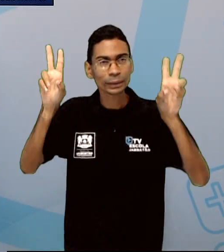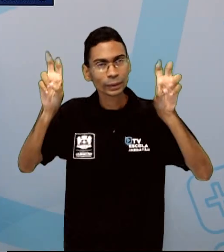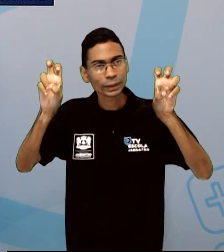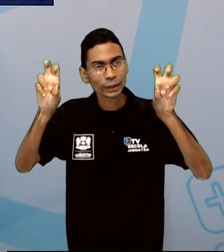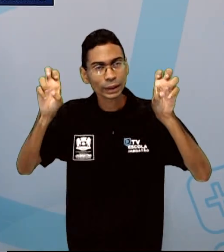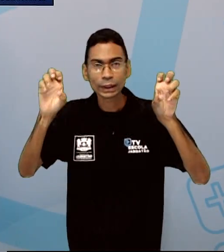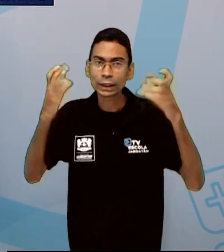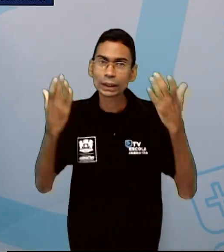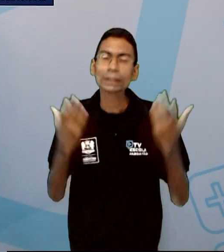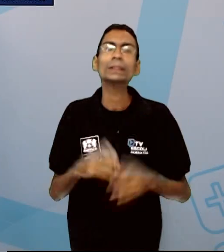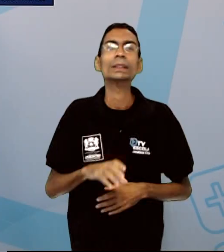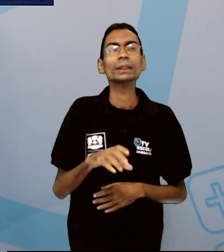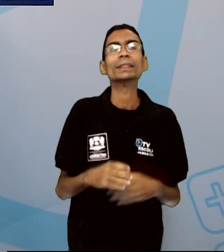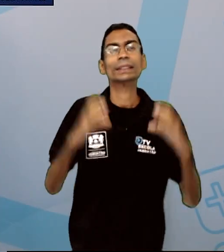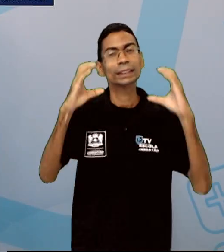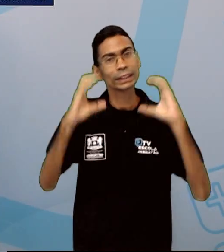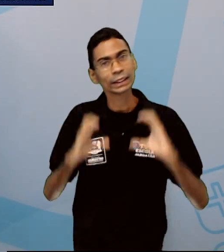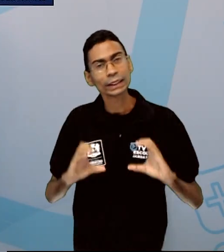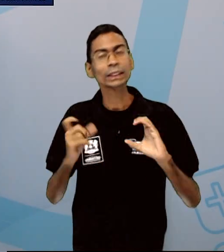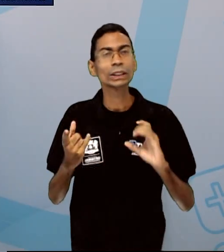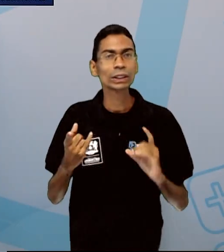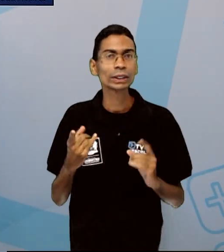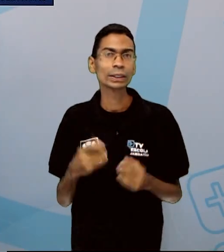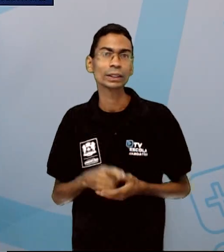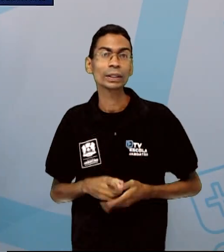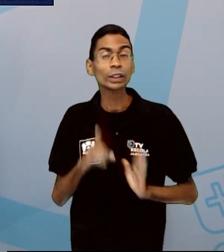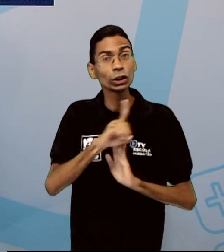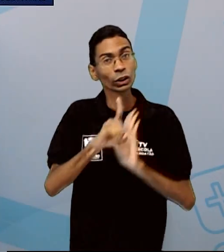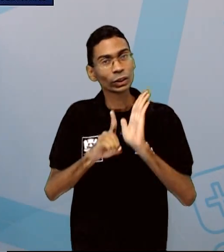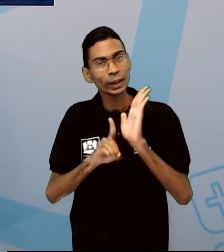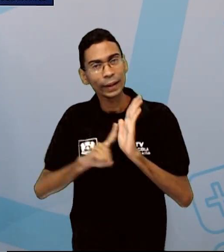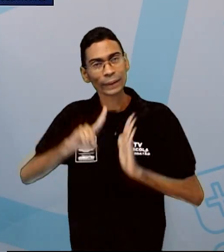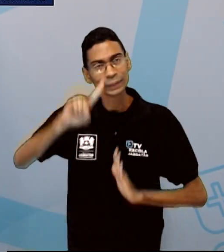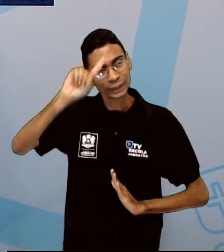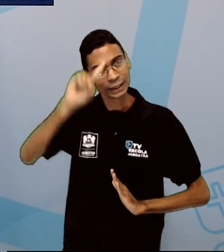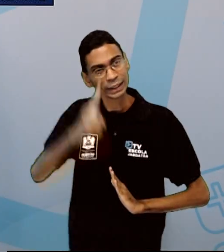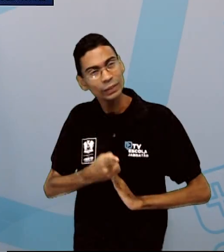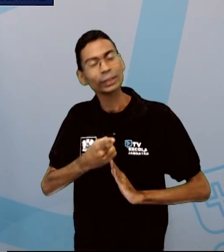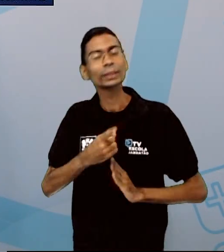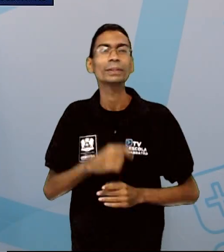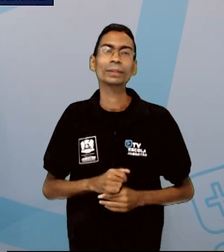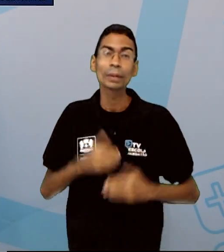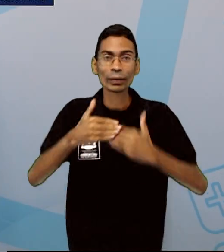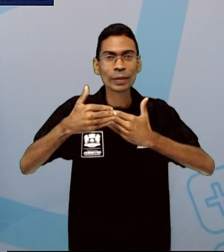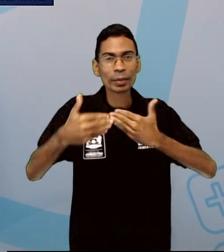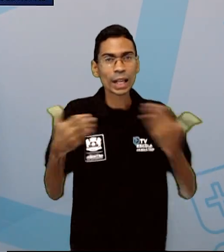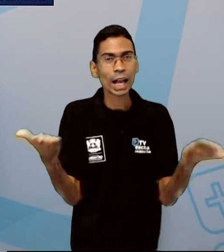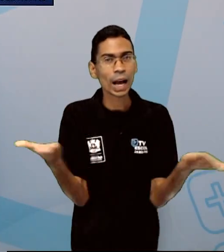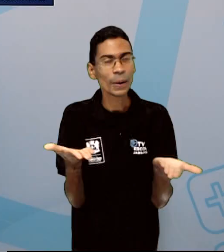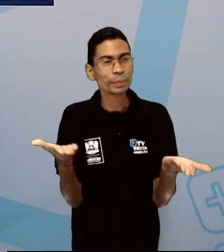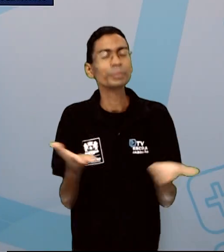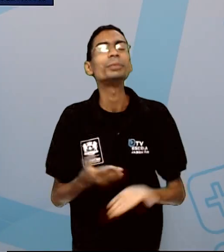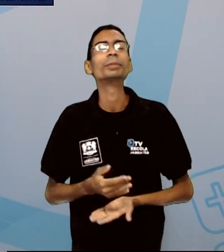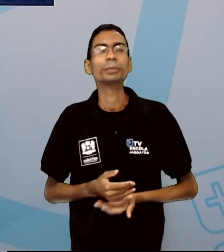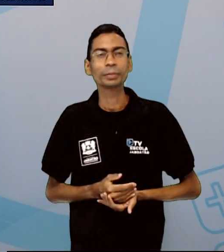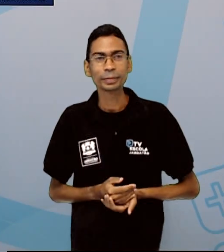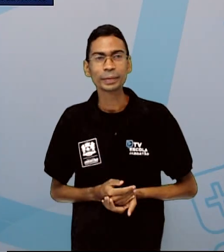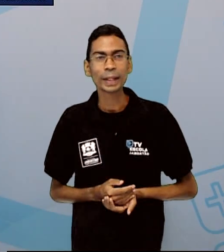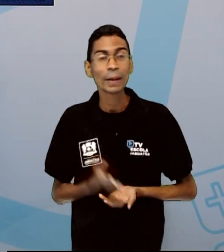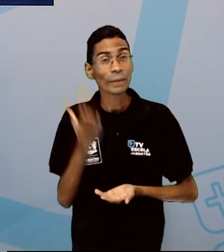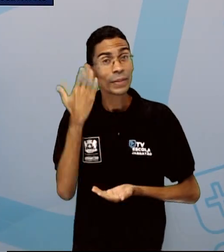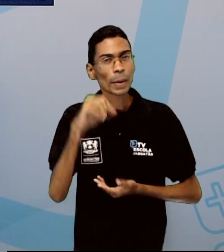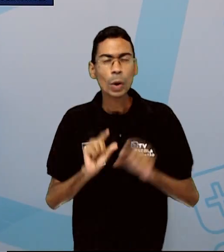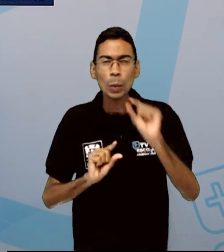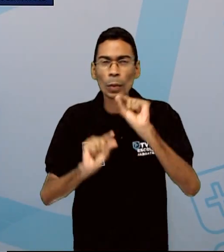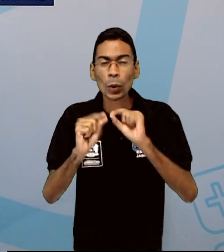Cidadania, Direitos e Deveres. Vamos iniciar! Vamos saber um pouco